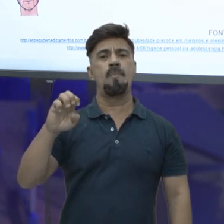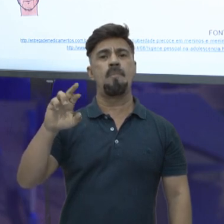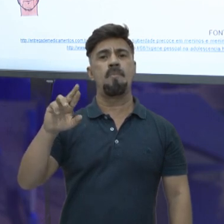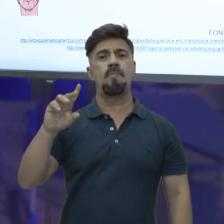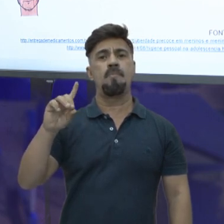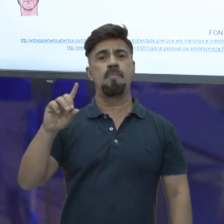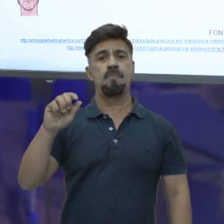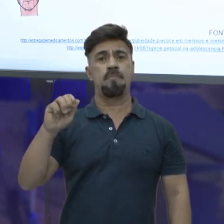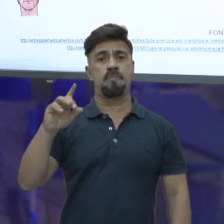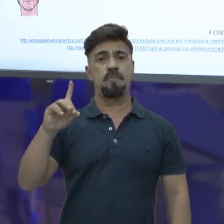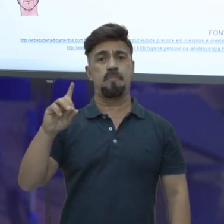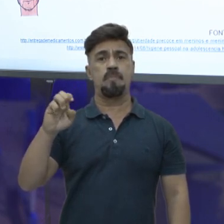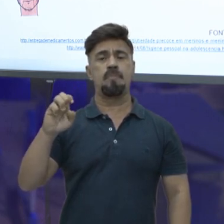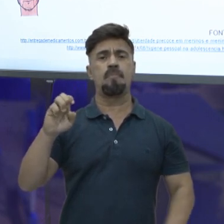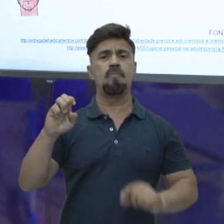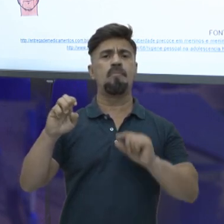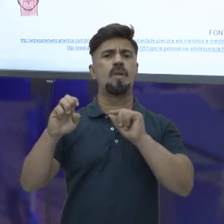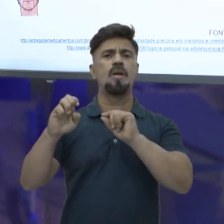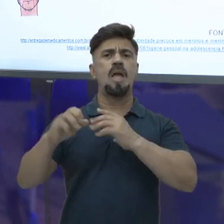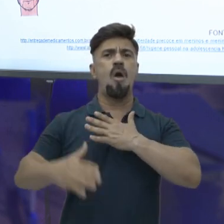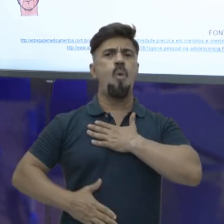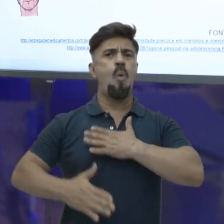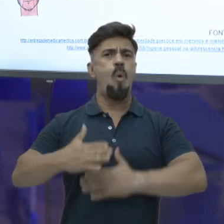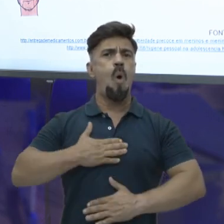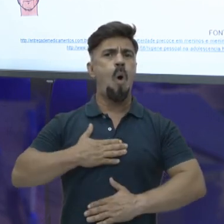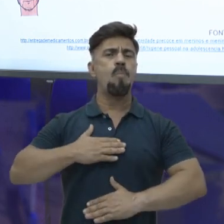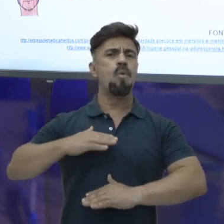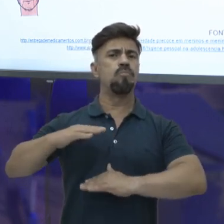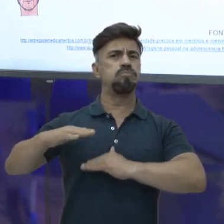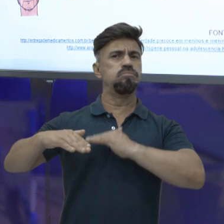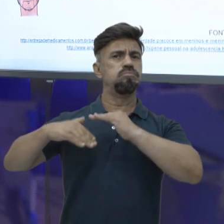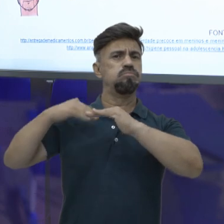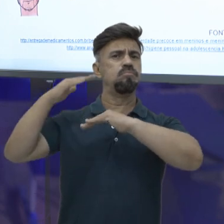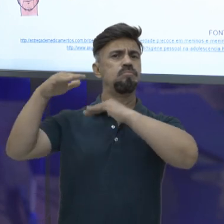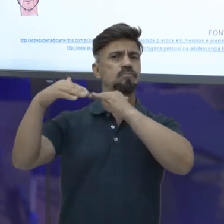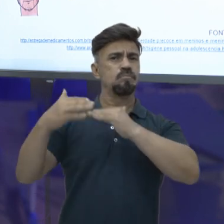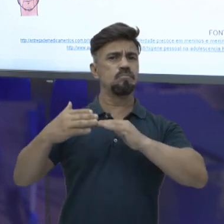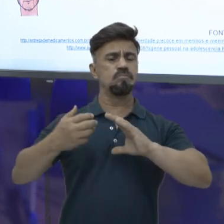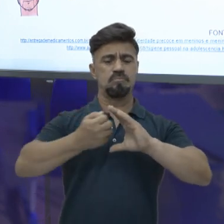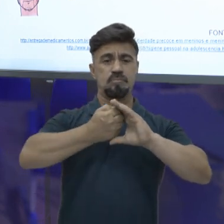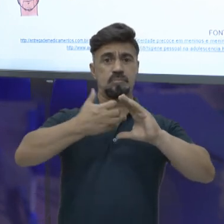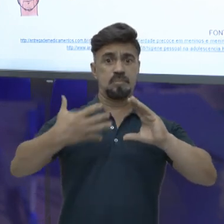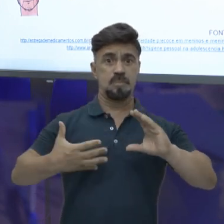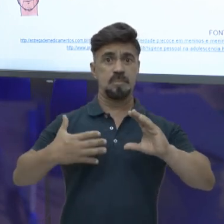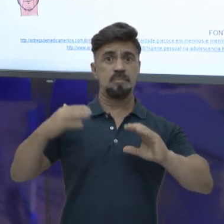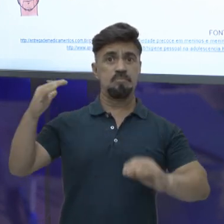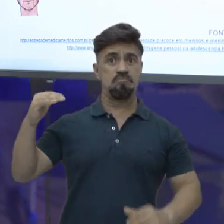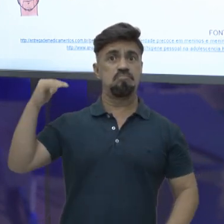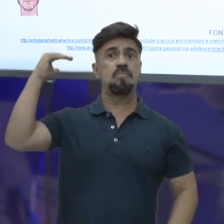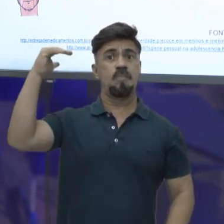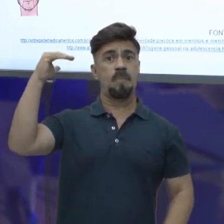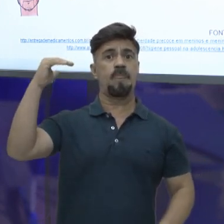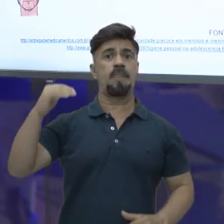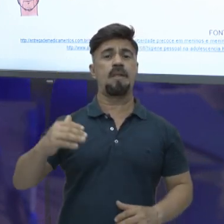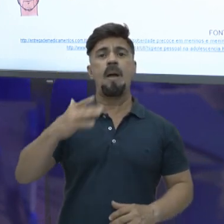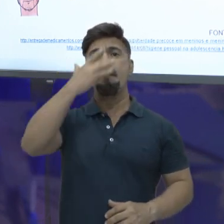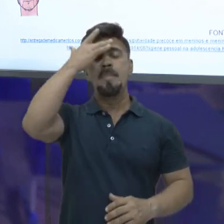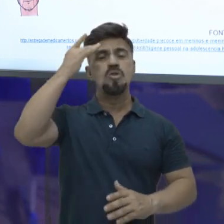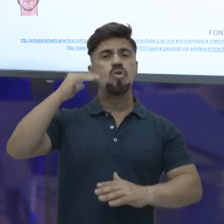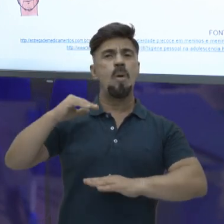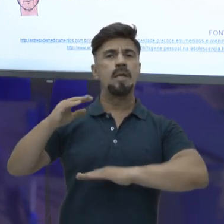puberdade de uma forma geral? É o seu corpo amadurecendo, é ele ganhando características de um ser adulto, de uma pessoa